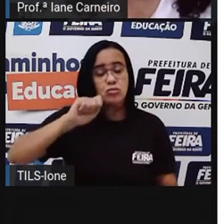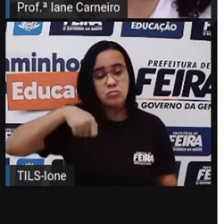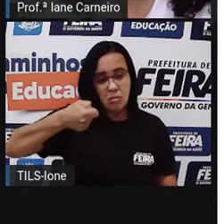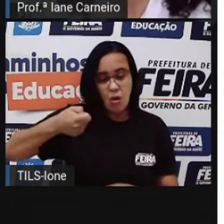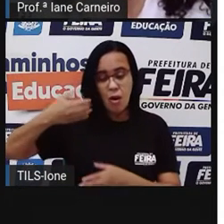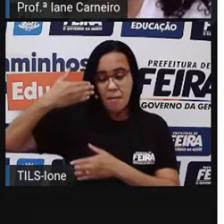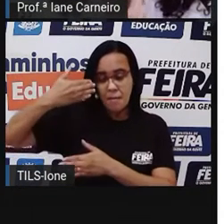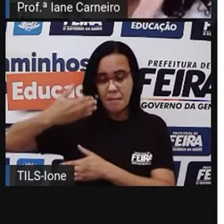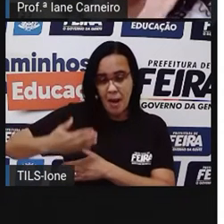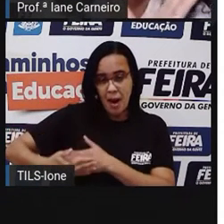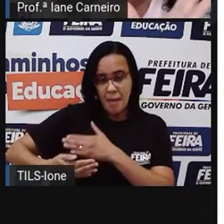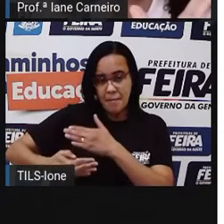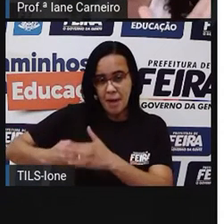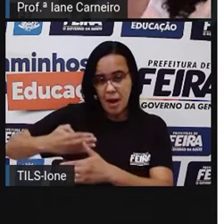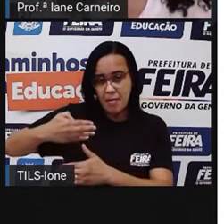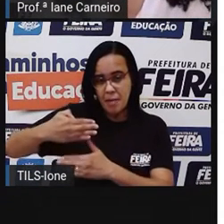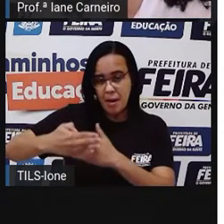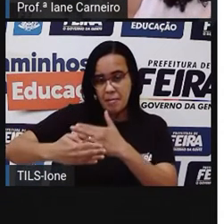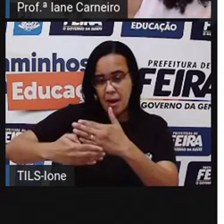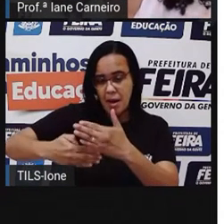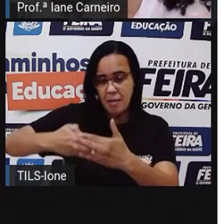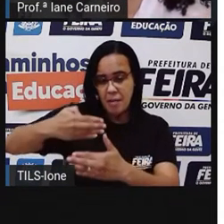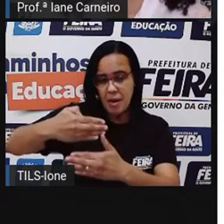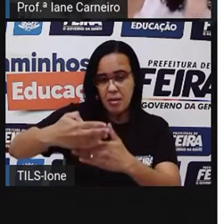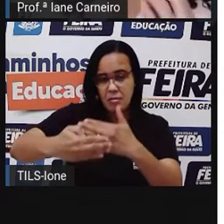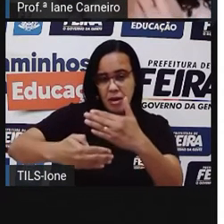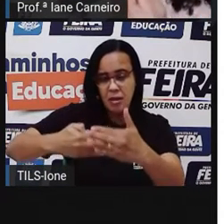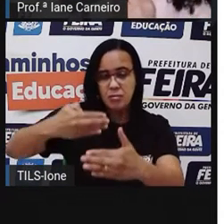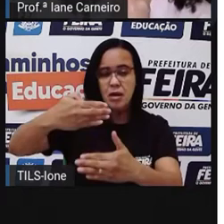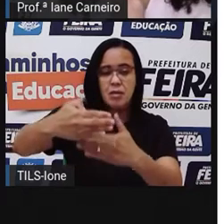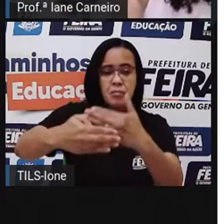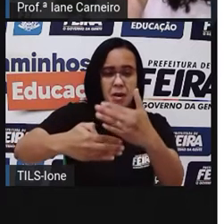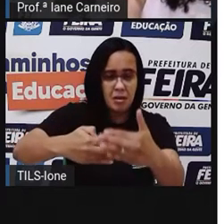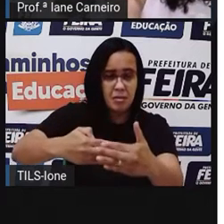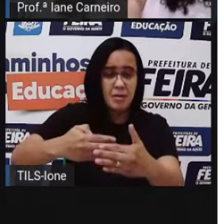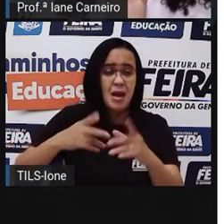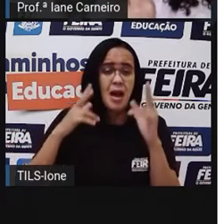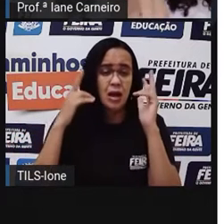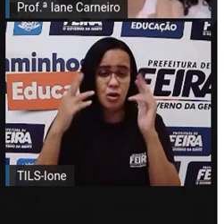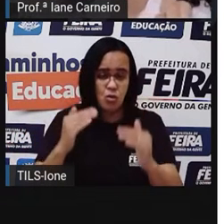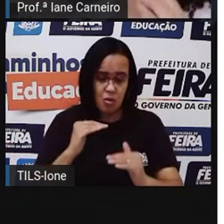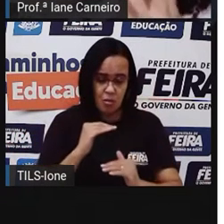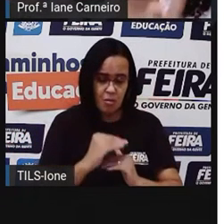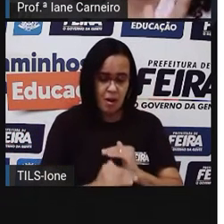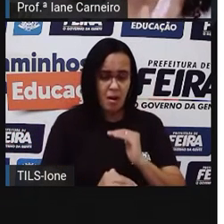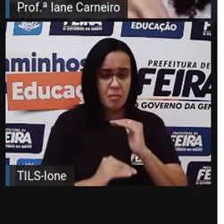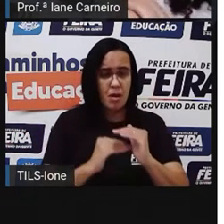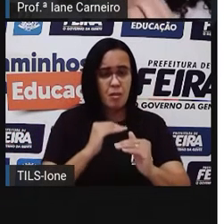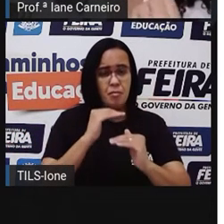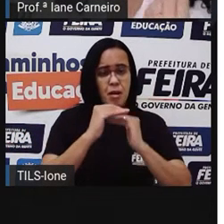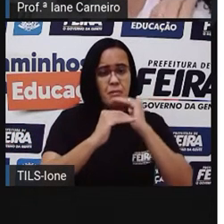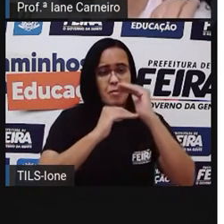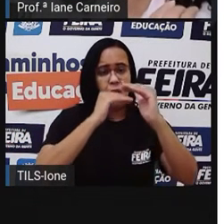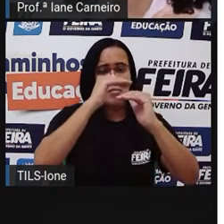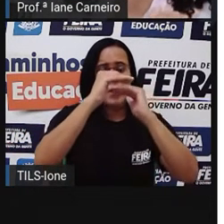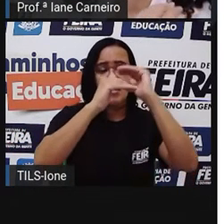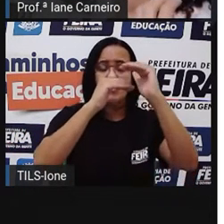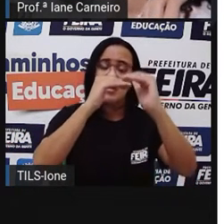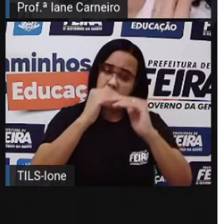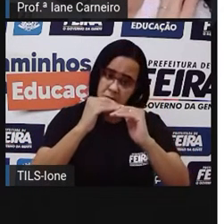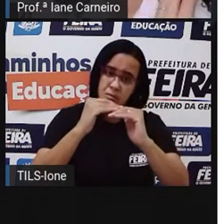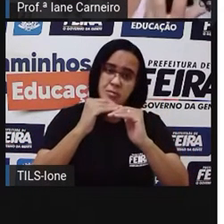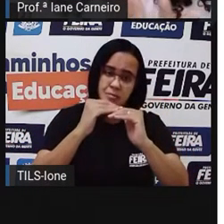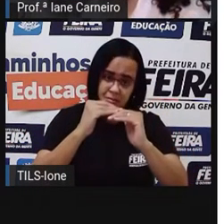né? Então, aqui já está o pão bonitinho. Mas, para ele chegar na nossa casa, passa por várias etapas. A primeira, ó,